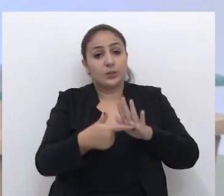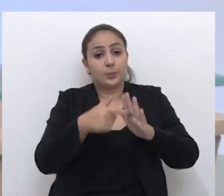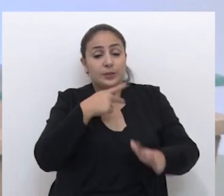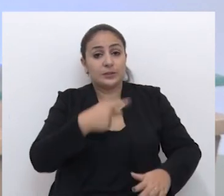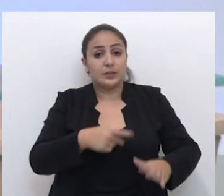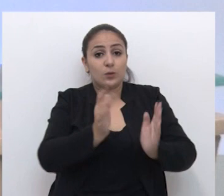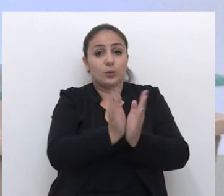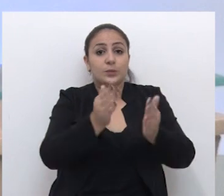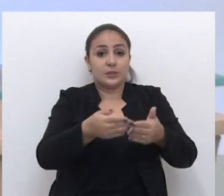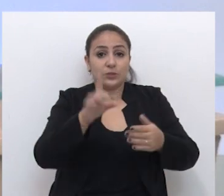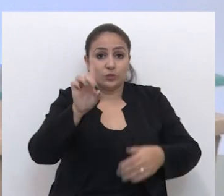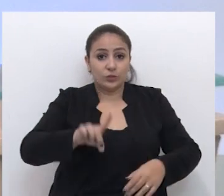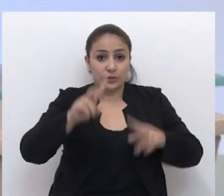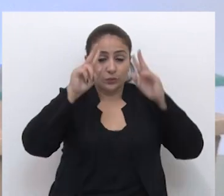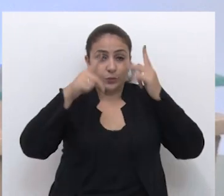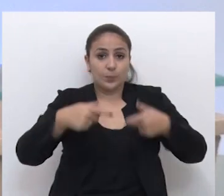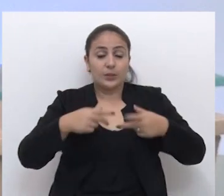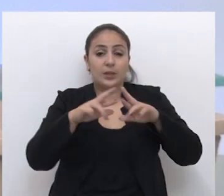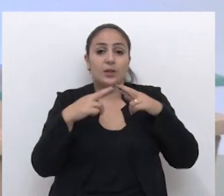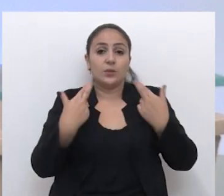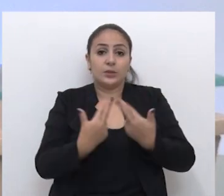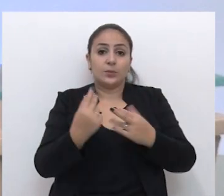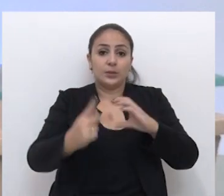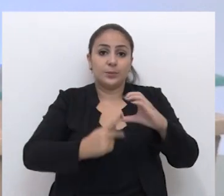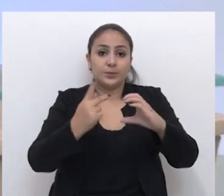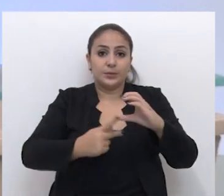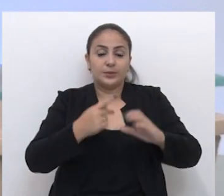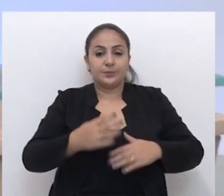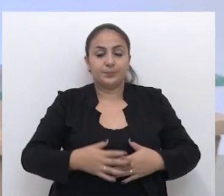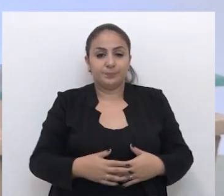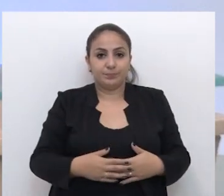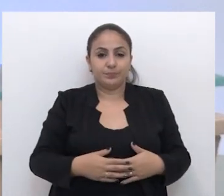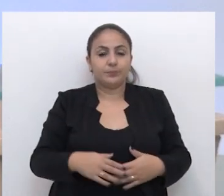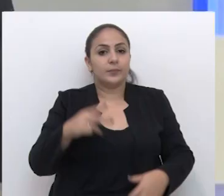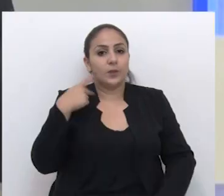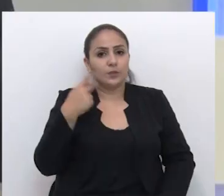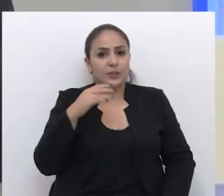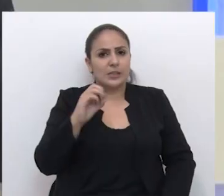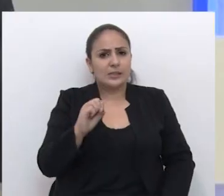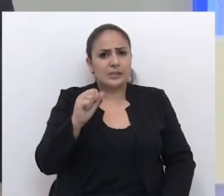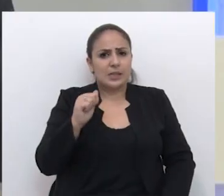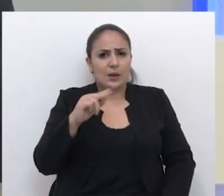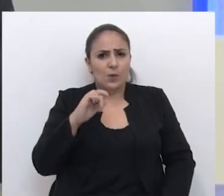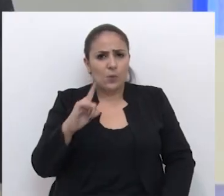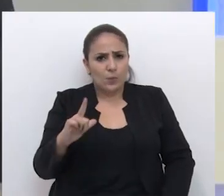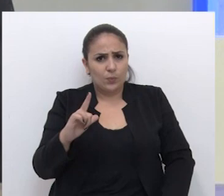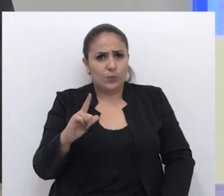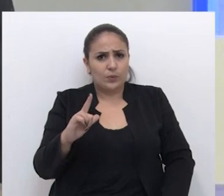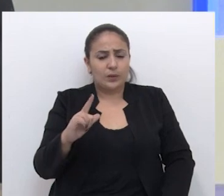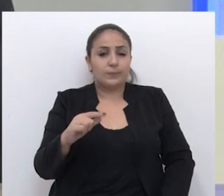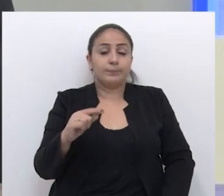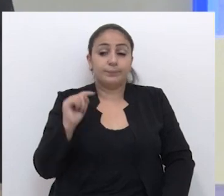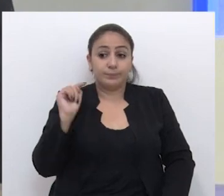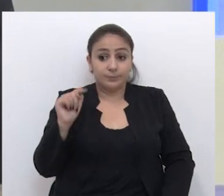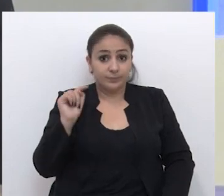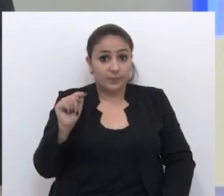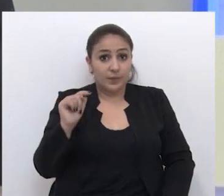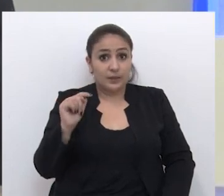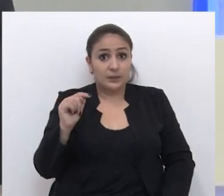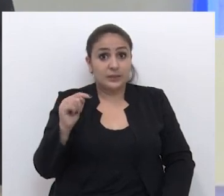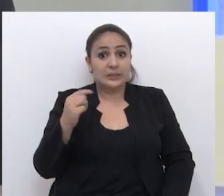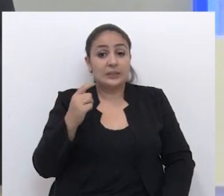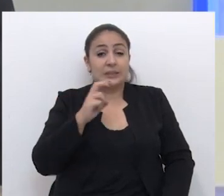da Comissão de Direitos Humanos, em reunião na Câmara de Vereadores. O vereador Saul Spinelli é um dos